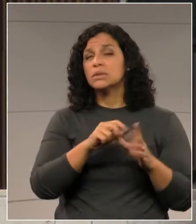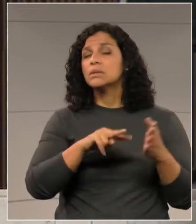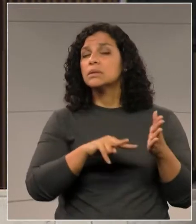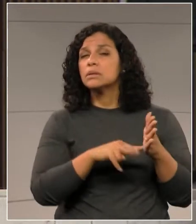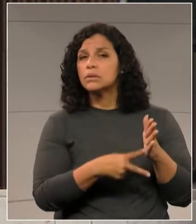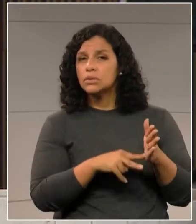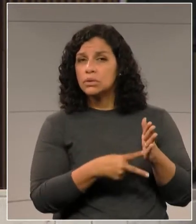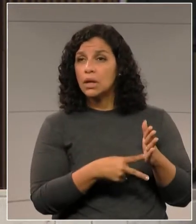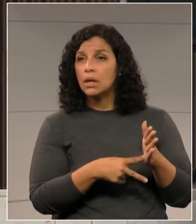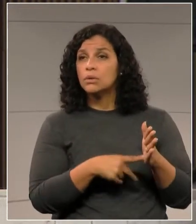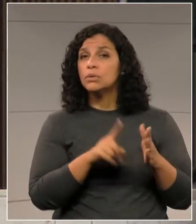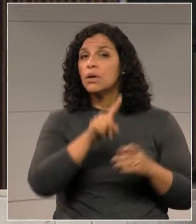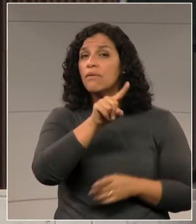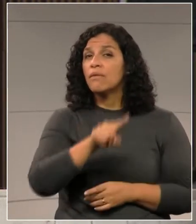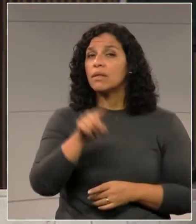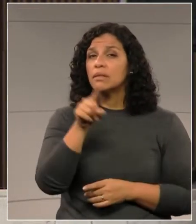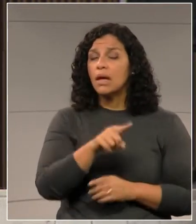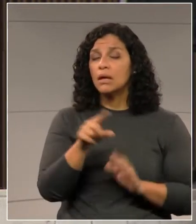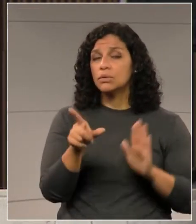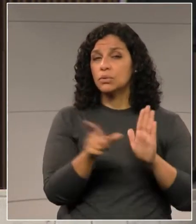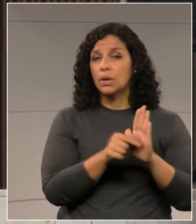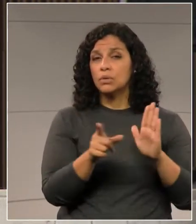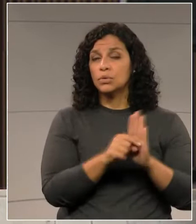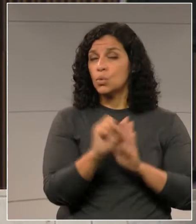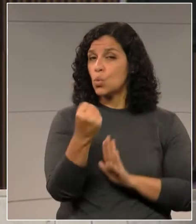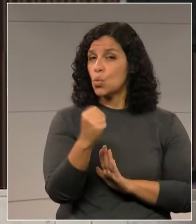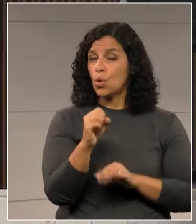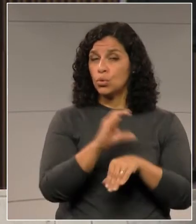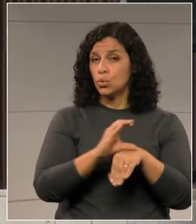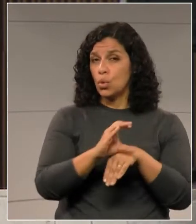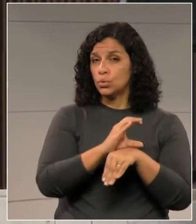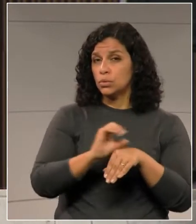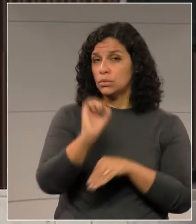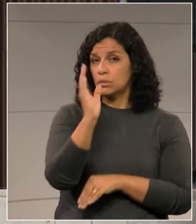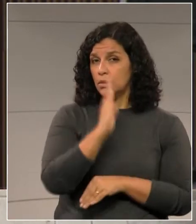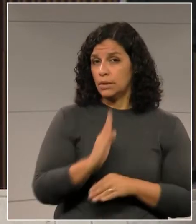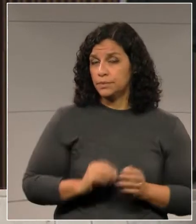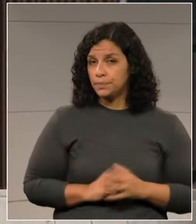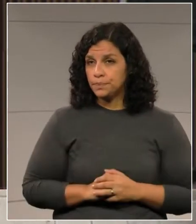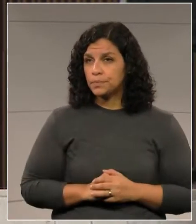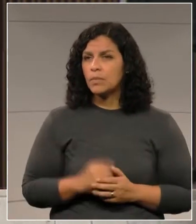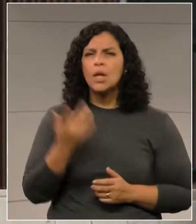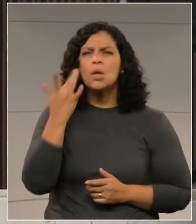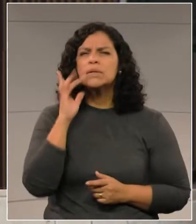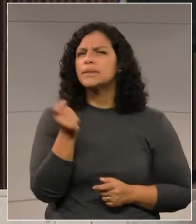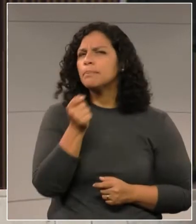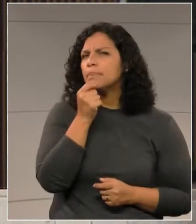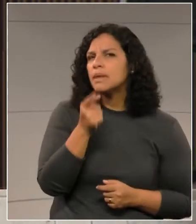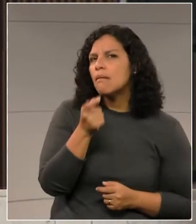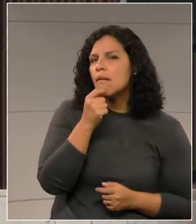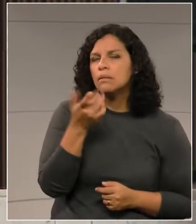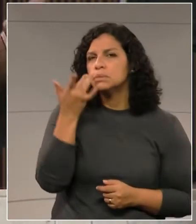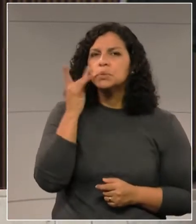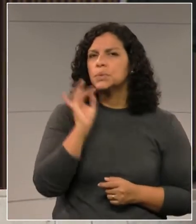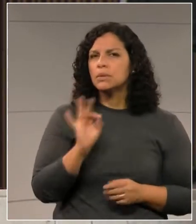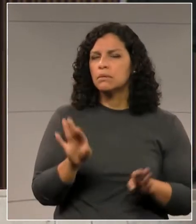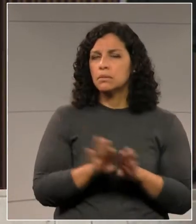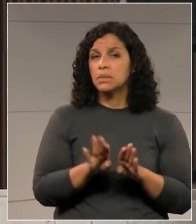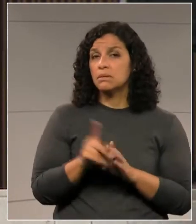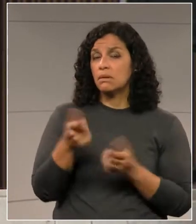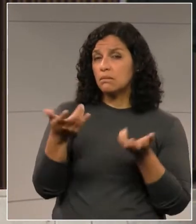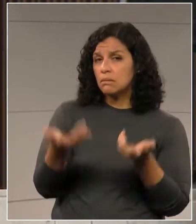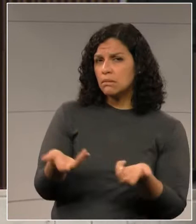o que é vedado pelo artigo 8º da nossa Constituição. Não sei se o governador quis fazer uma graça, se quis,